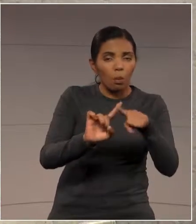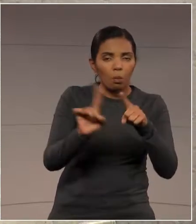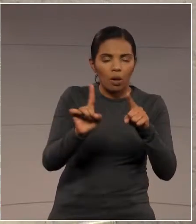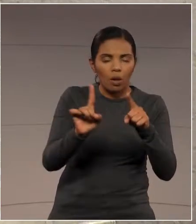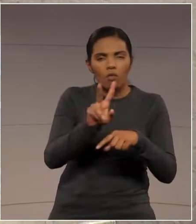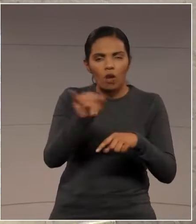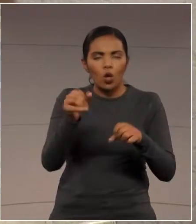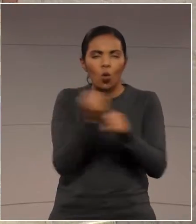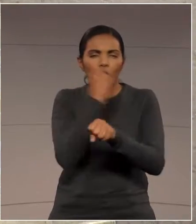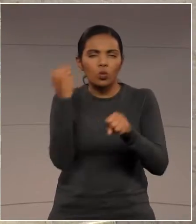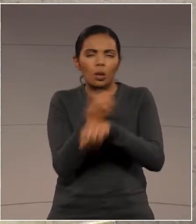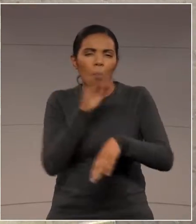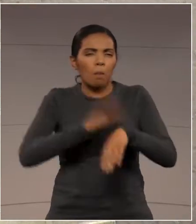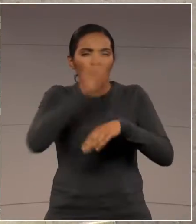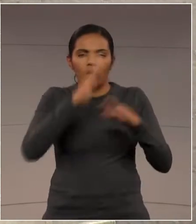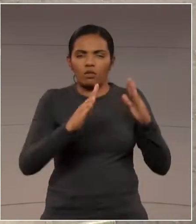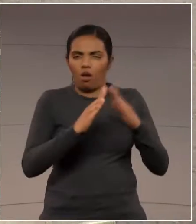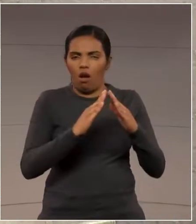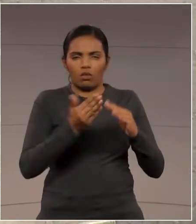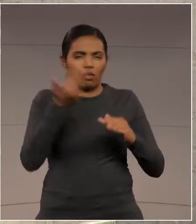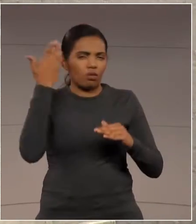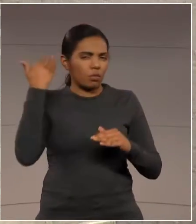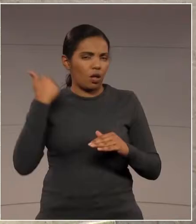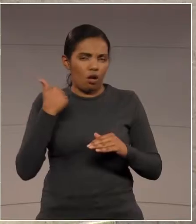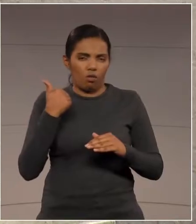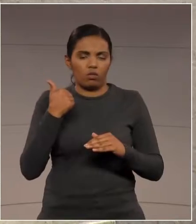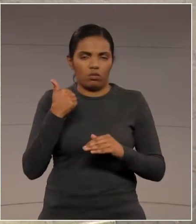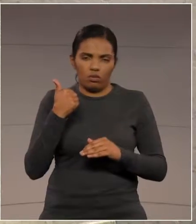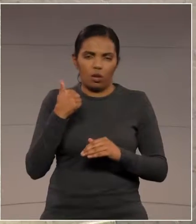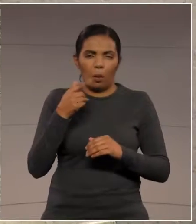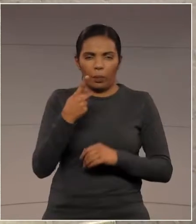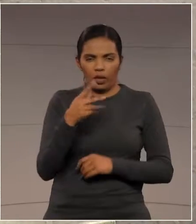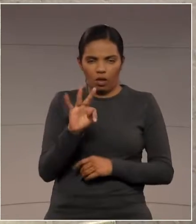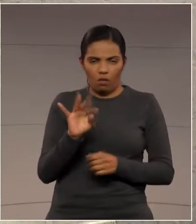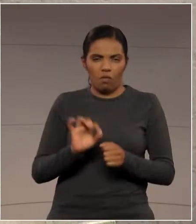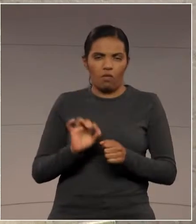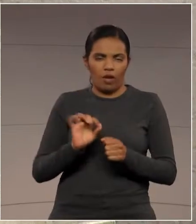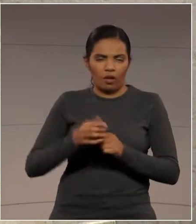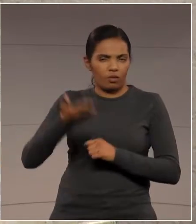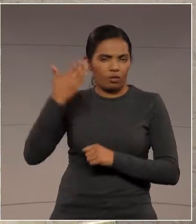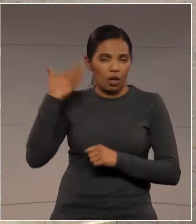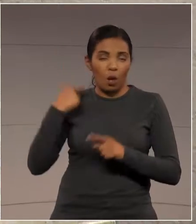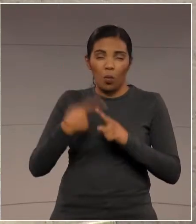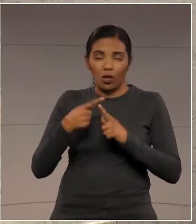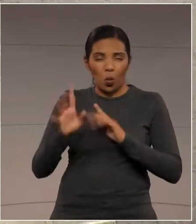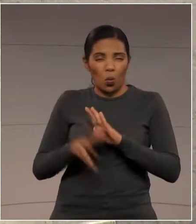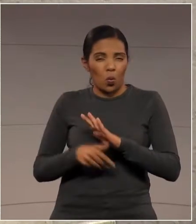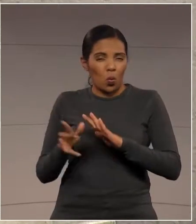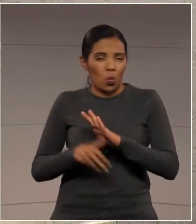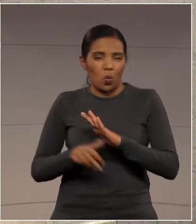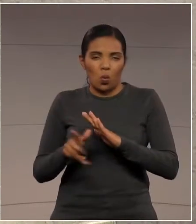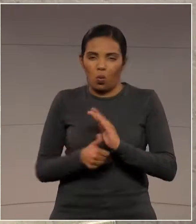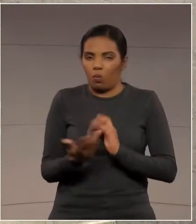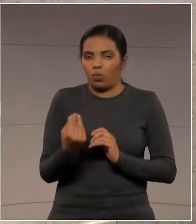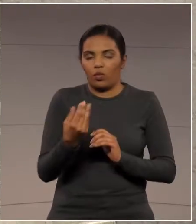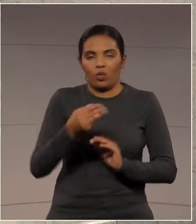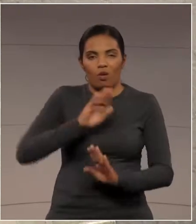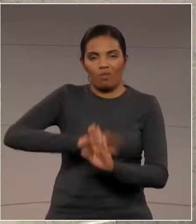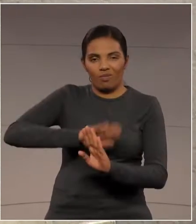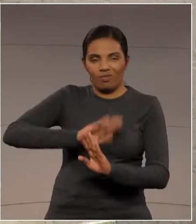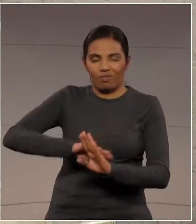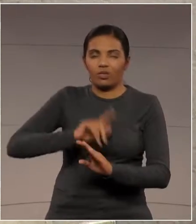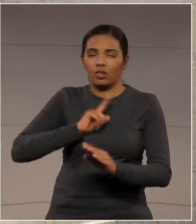casas do que o antigo governo fez nessas falcatruas que foram feitas,